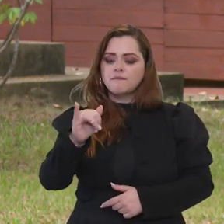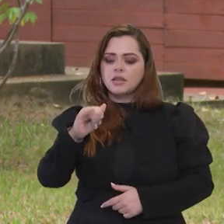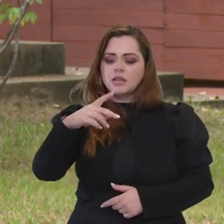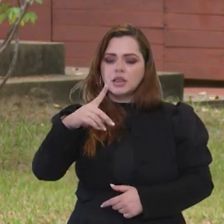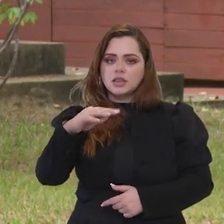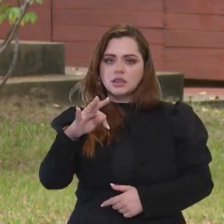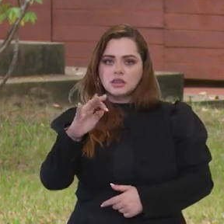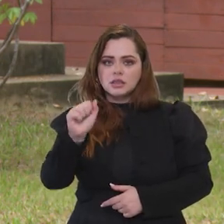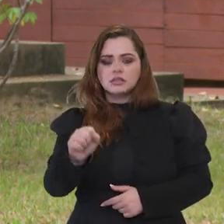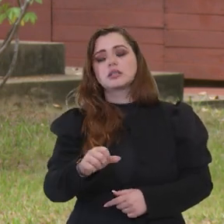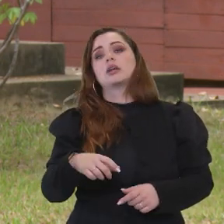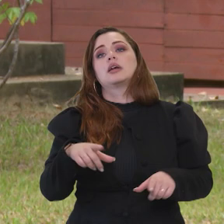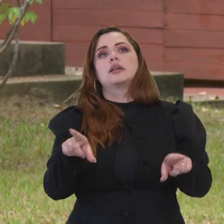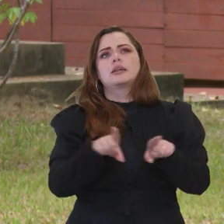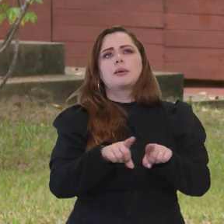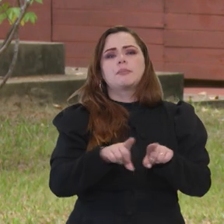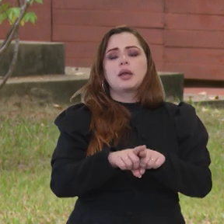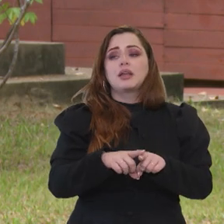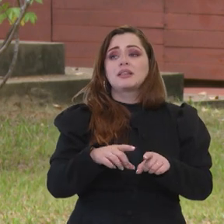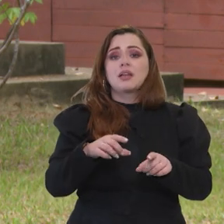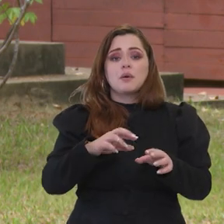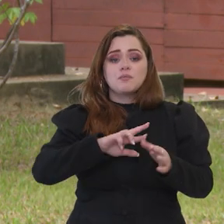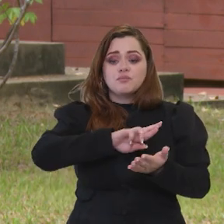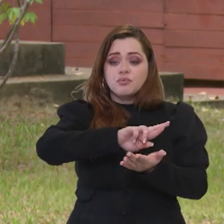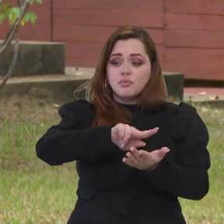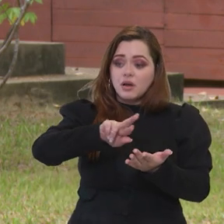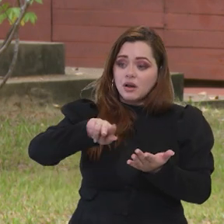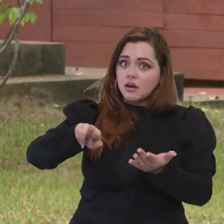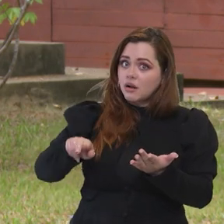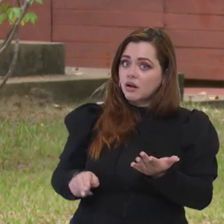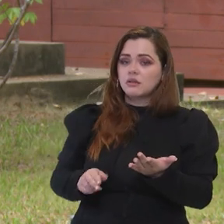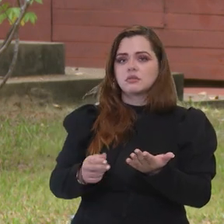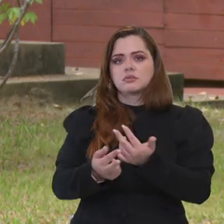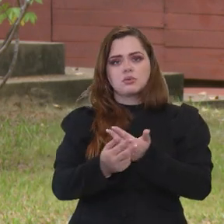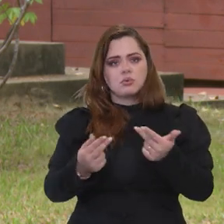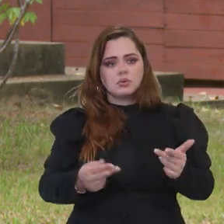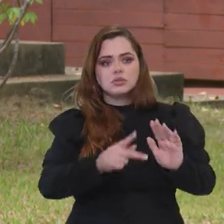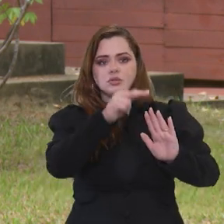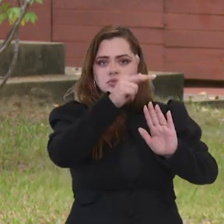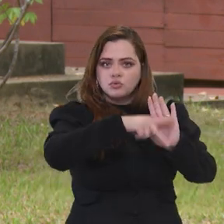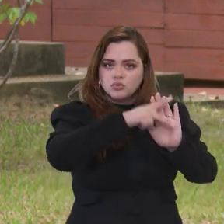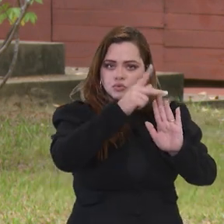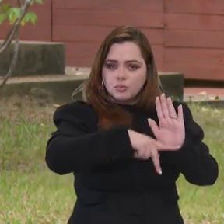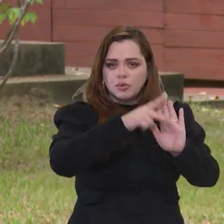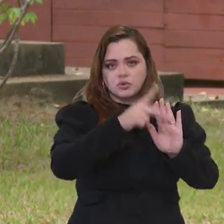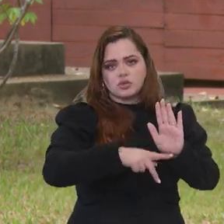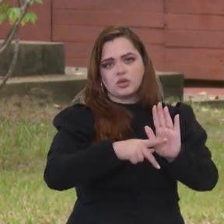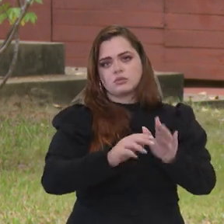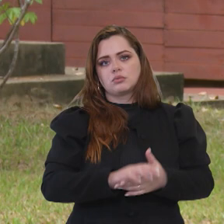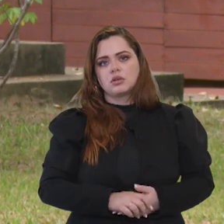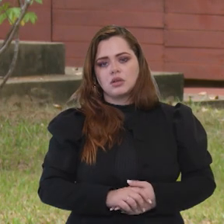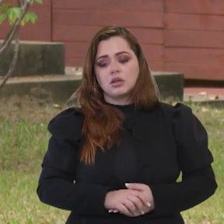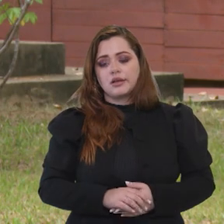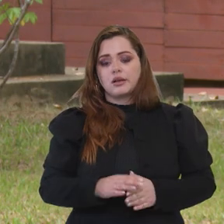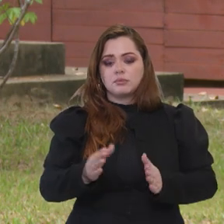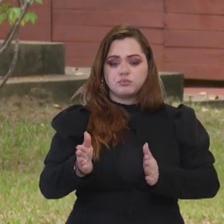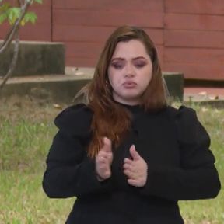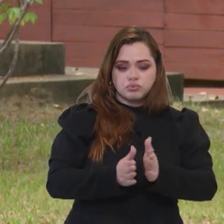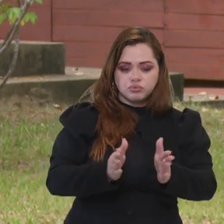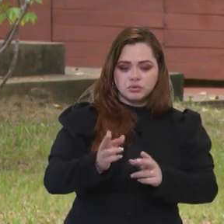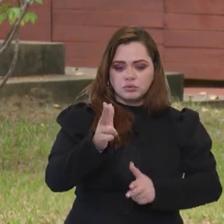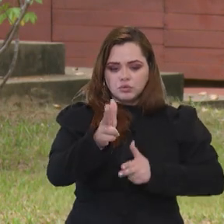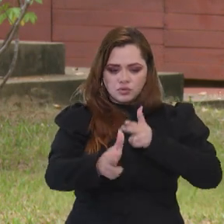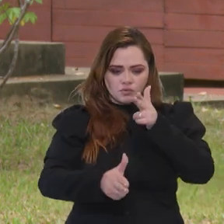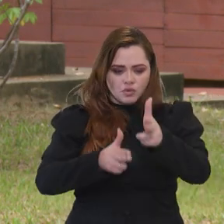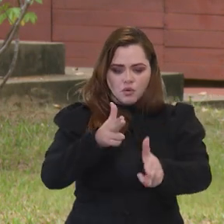fez lá atrás, em Brasília Teimosa, lá em Recife. São diversos os projetos, seja na questão